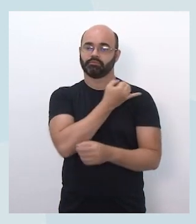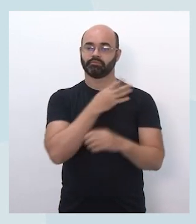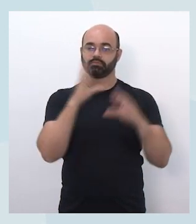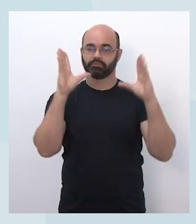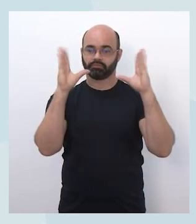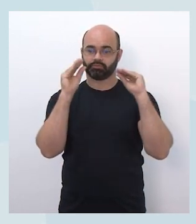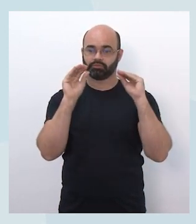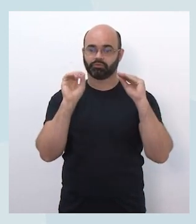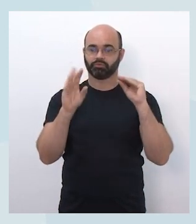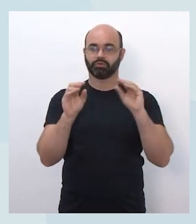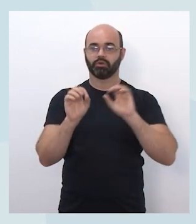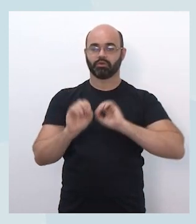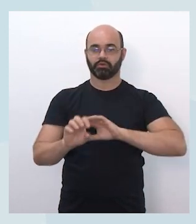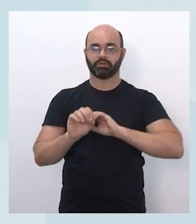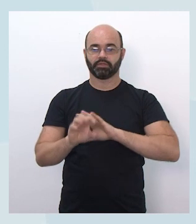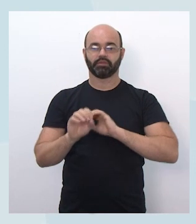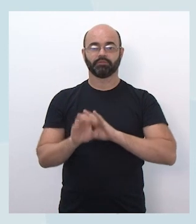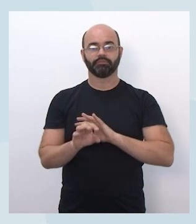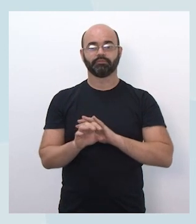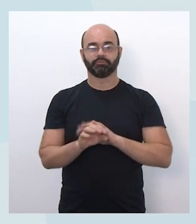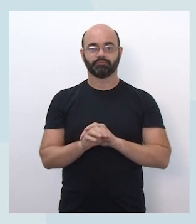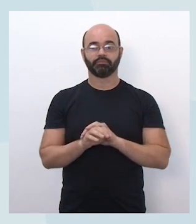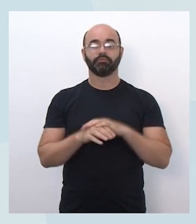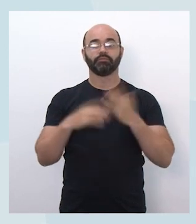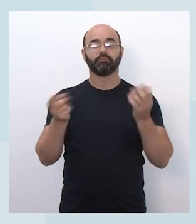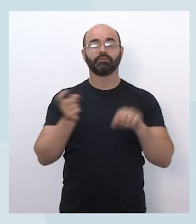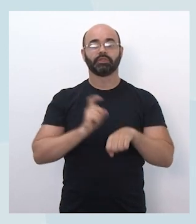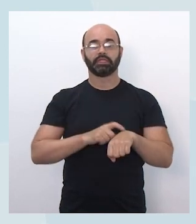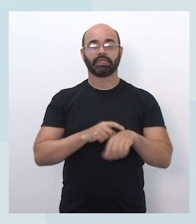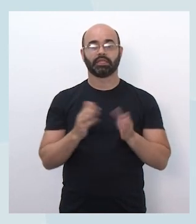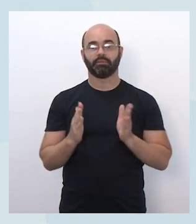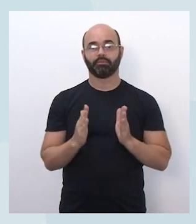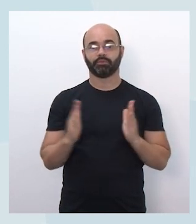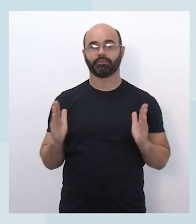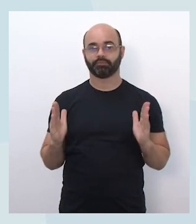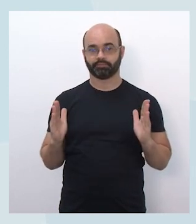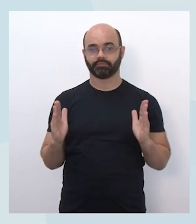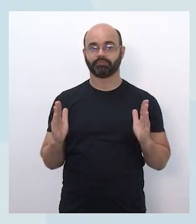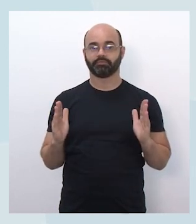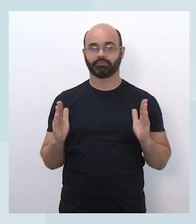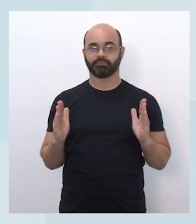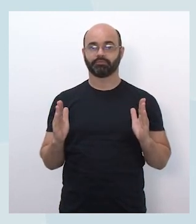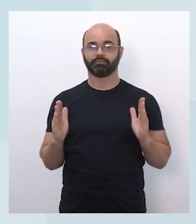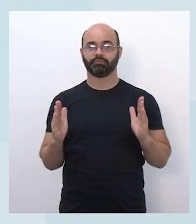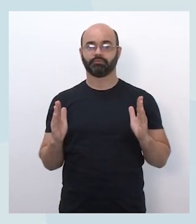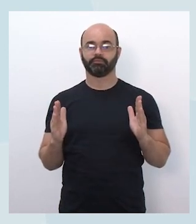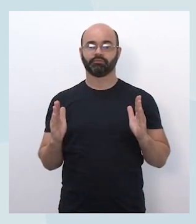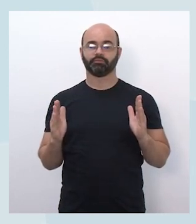noturno. E a principal diferença é o tempo de ampliação entre esses